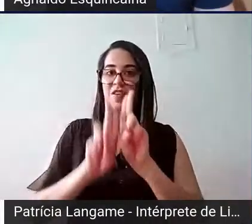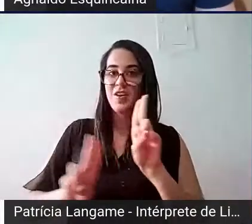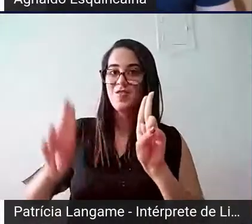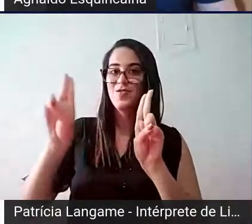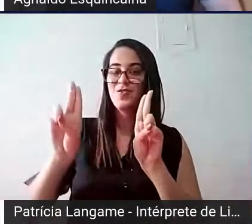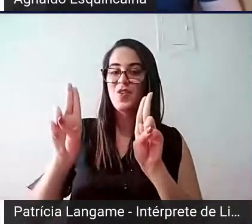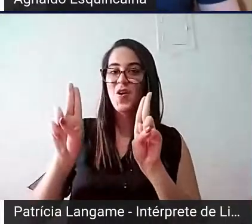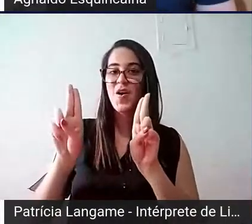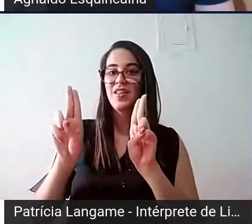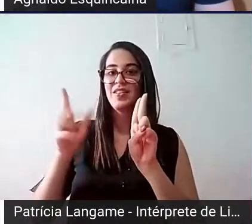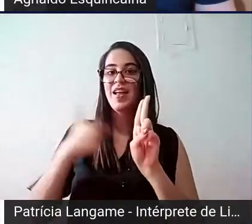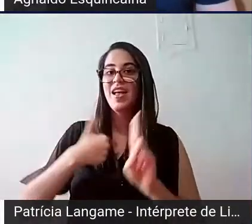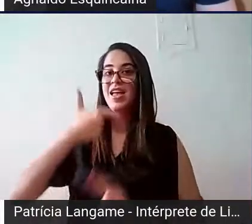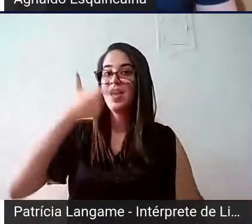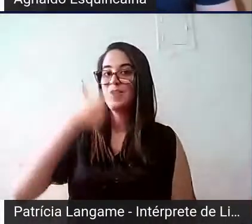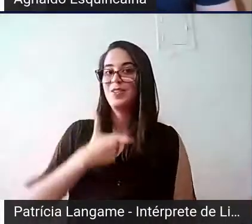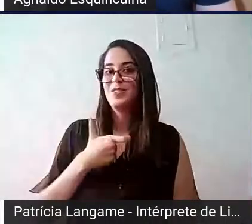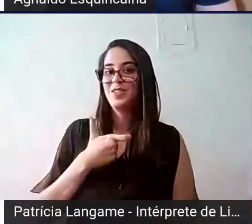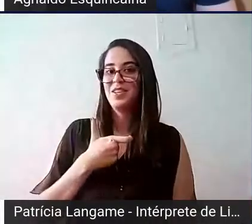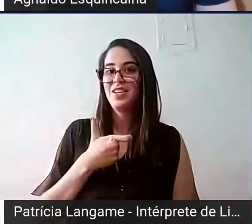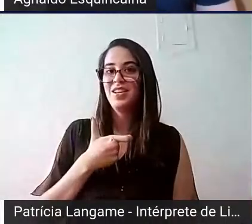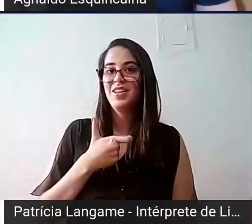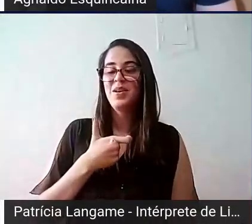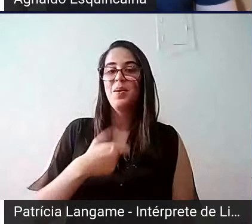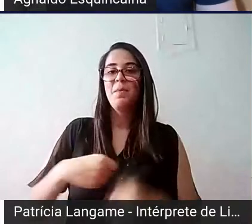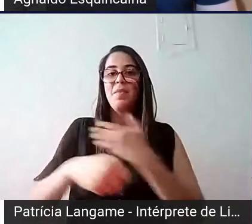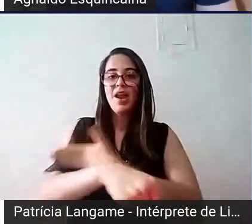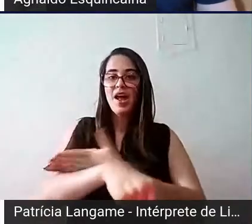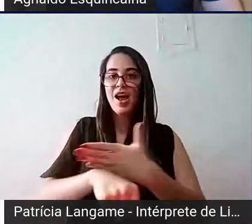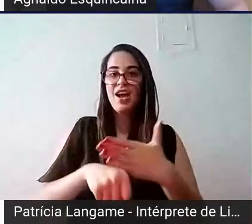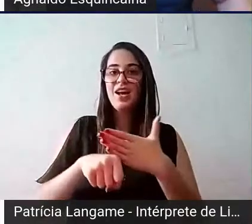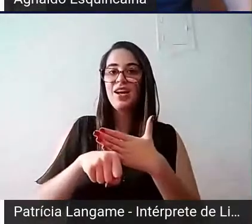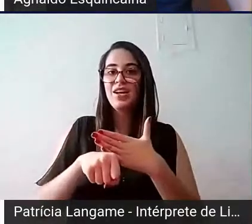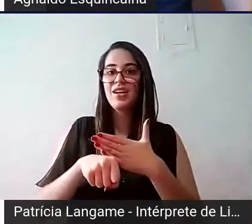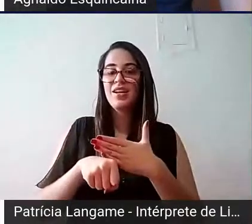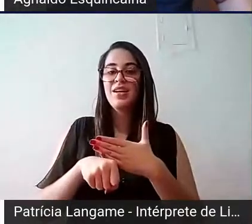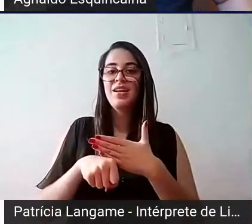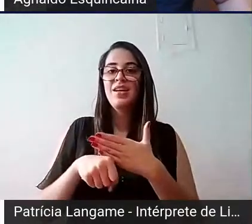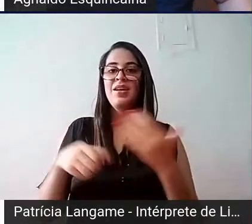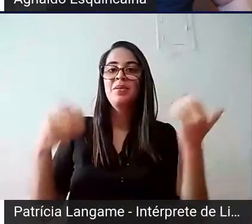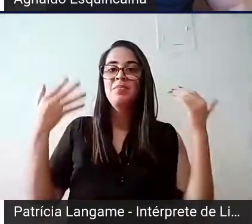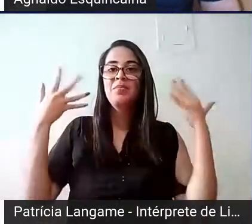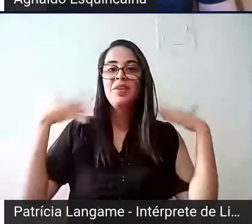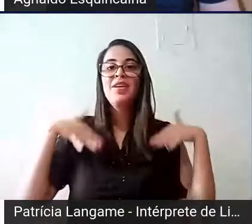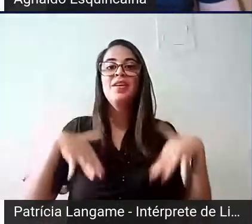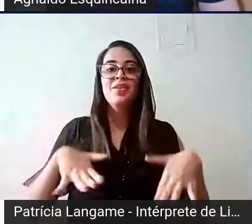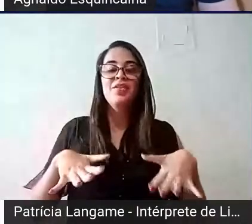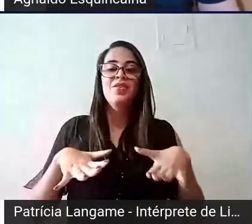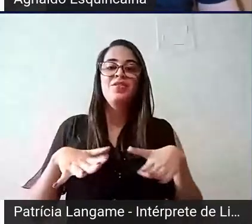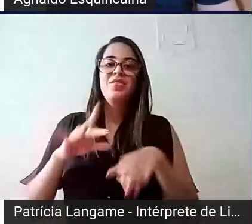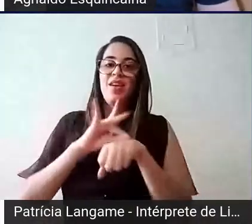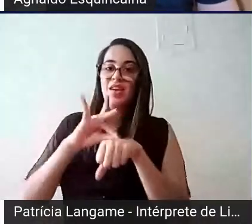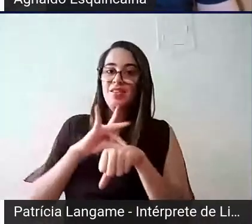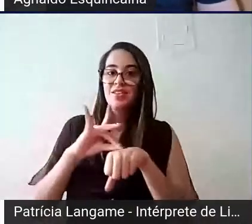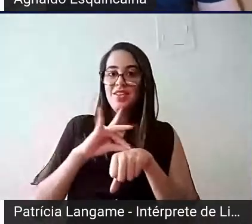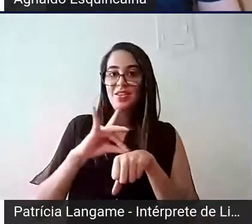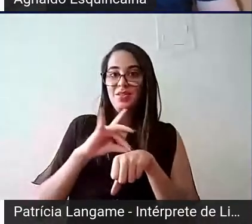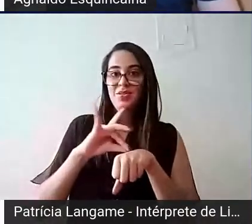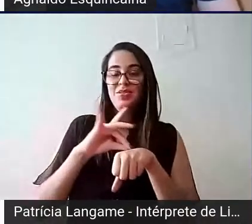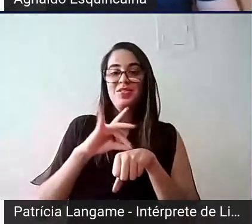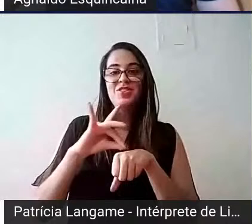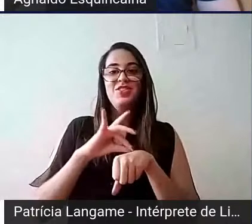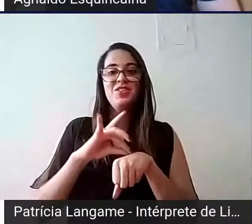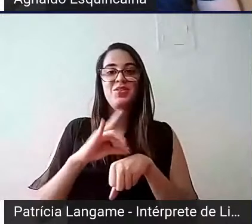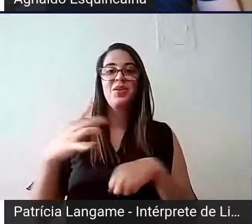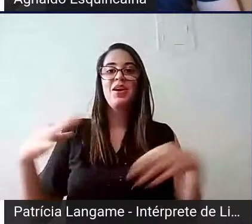eu sou branca, cabelos castanhos, com um pouco de grisalho, tamanho mediano, estou com uma